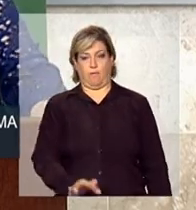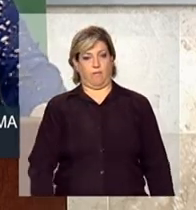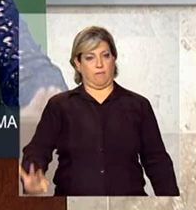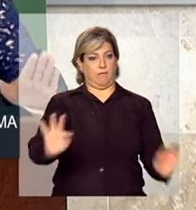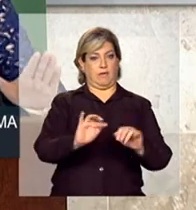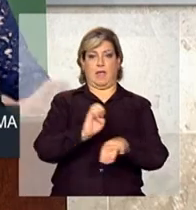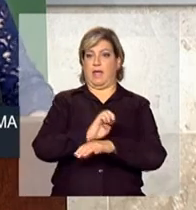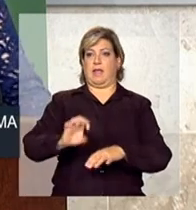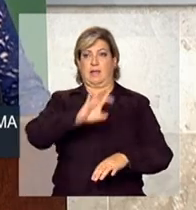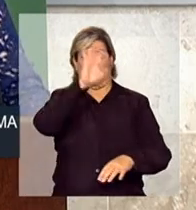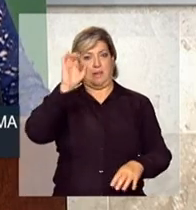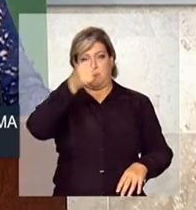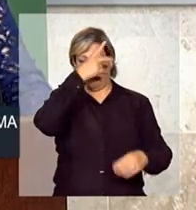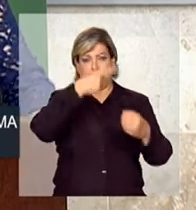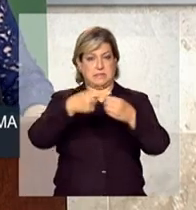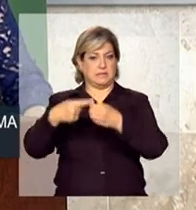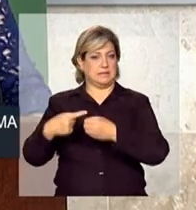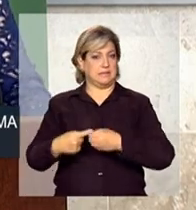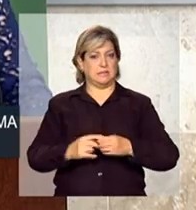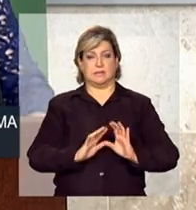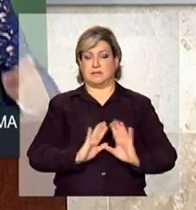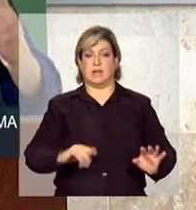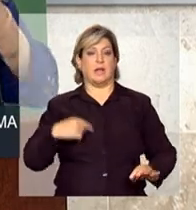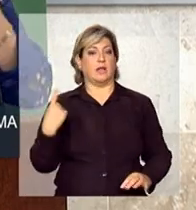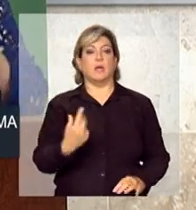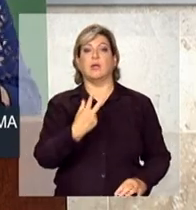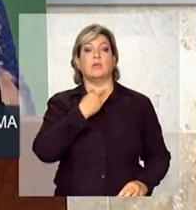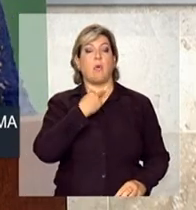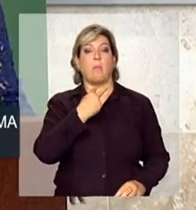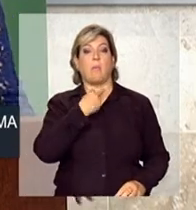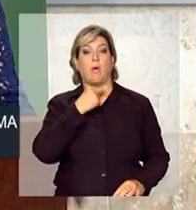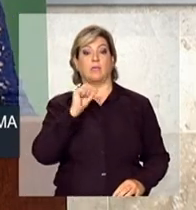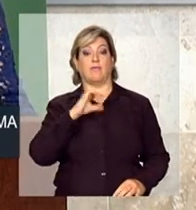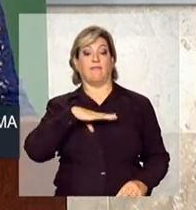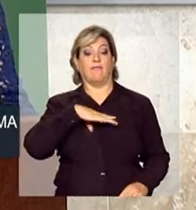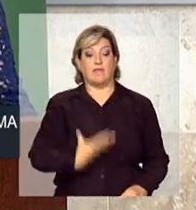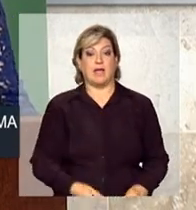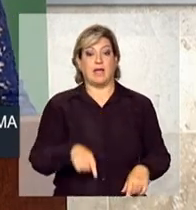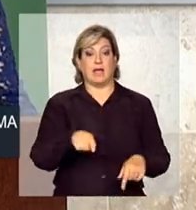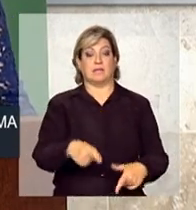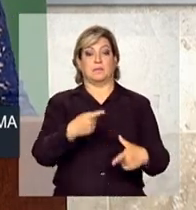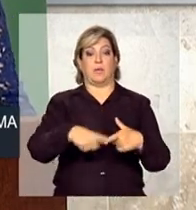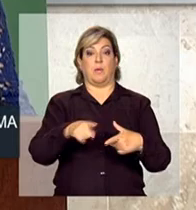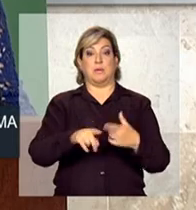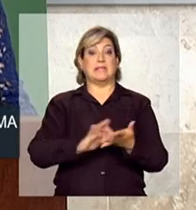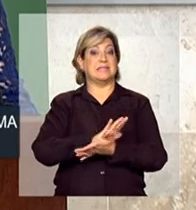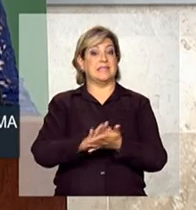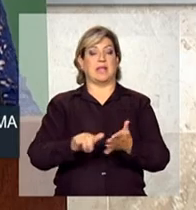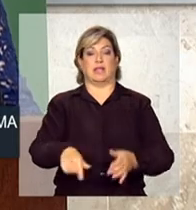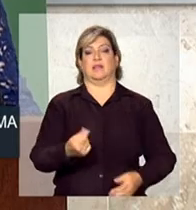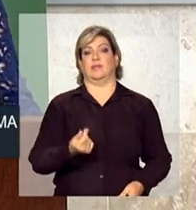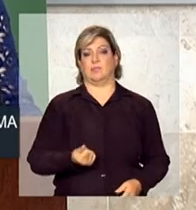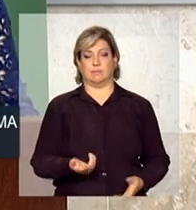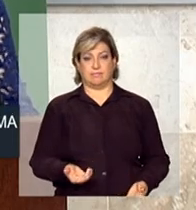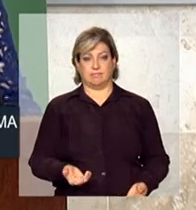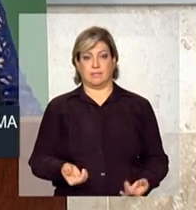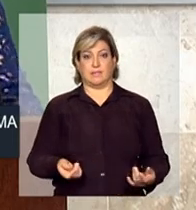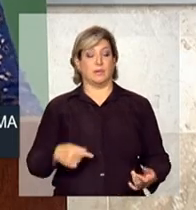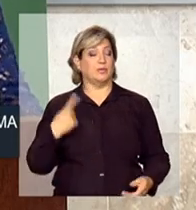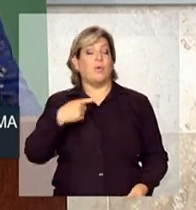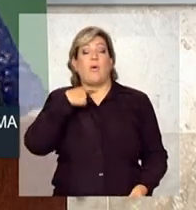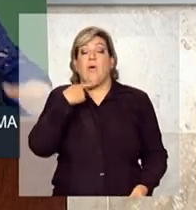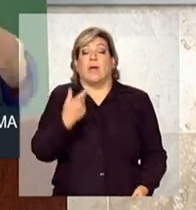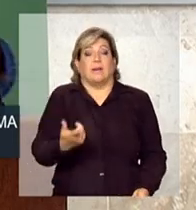nem os estados, nem os municípios podem enfrentar esse desafio sem esses recursos, não conseguirão